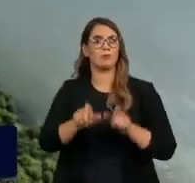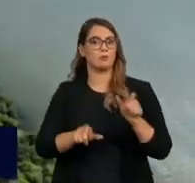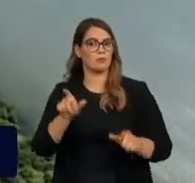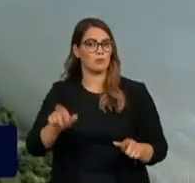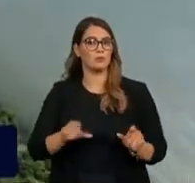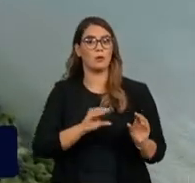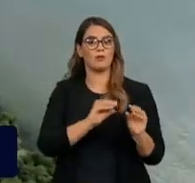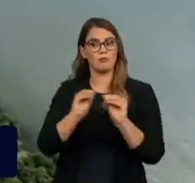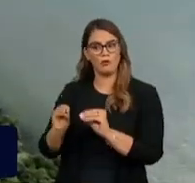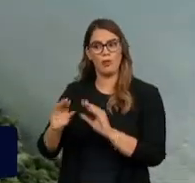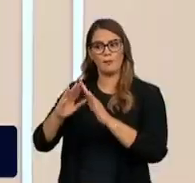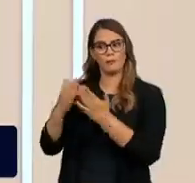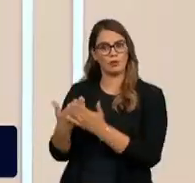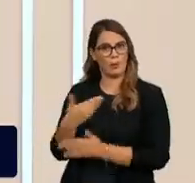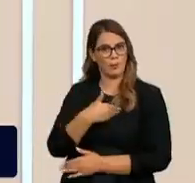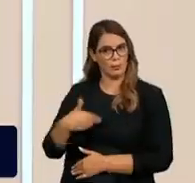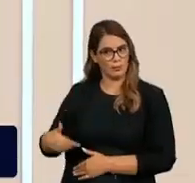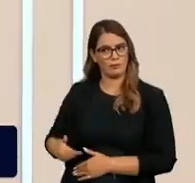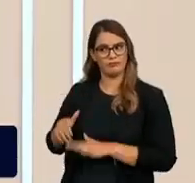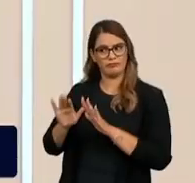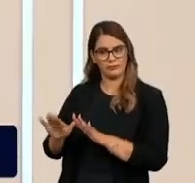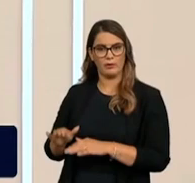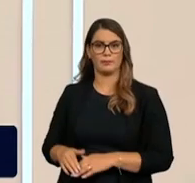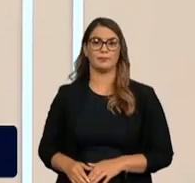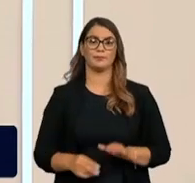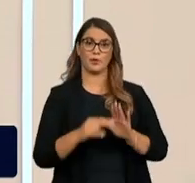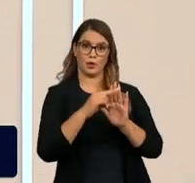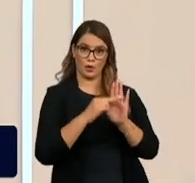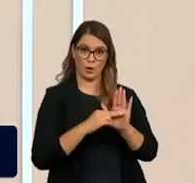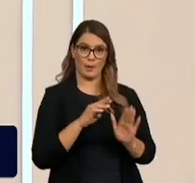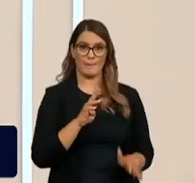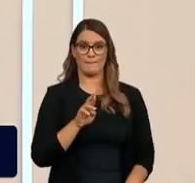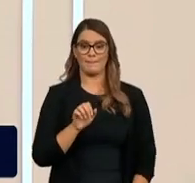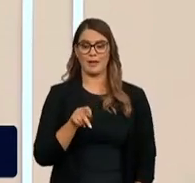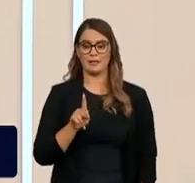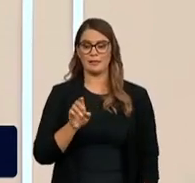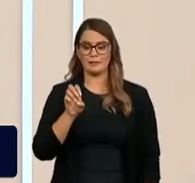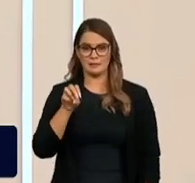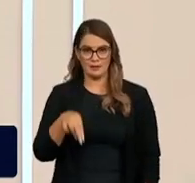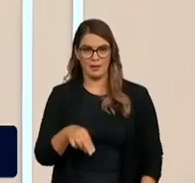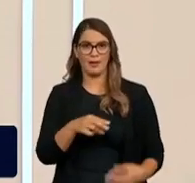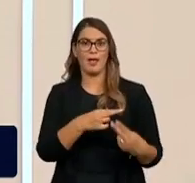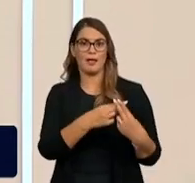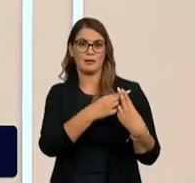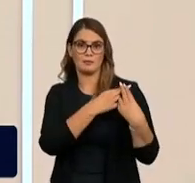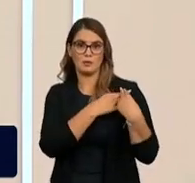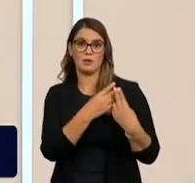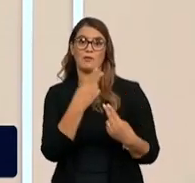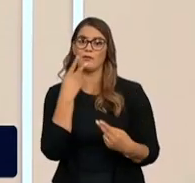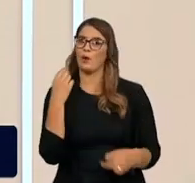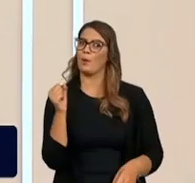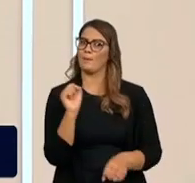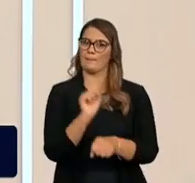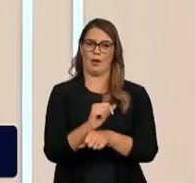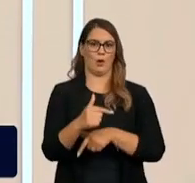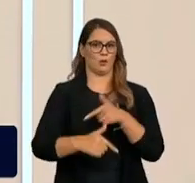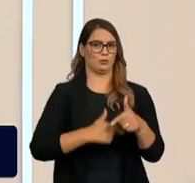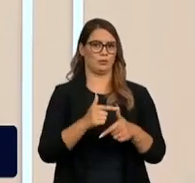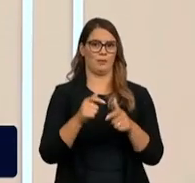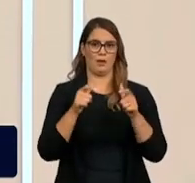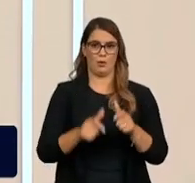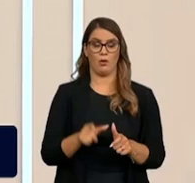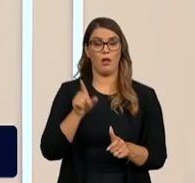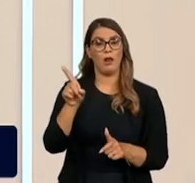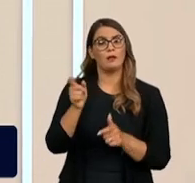abrigadas em escolas públicas. Em nota, a Braskem, que é responsável pela mina, disse que paralisou as atividades no local